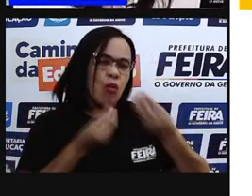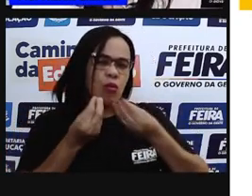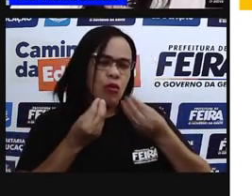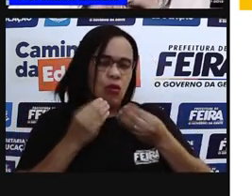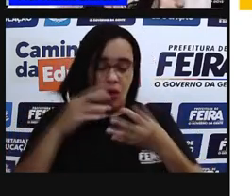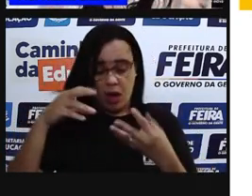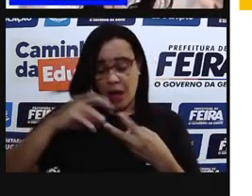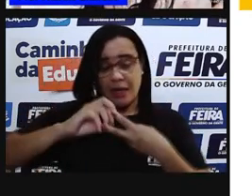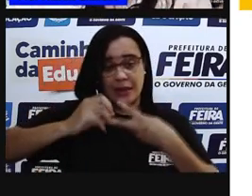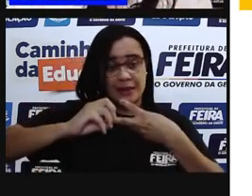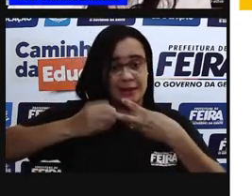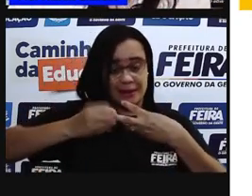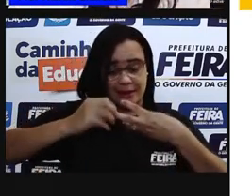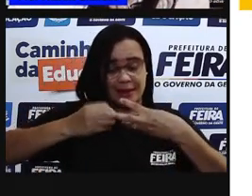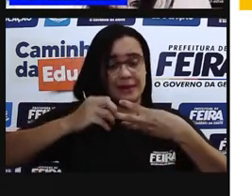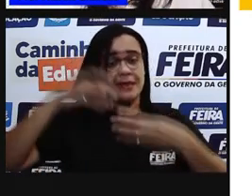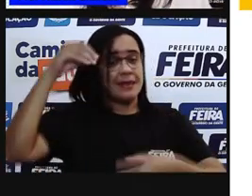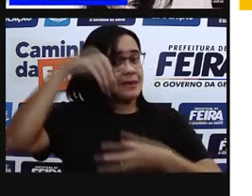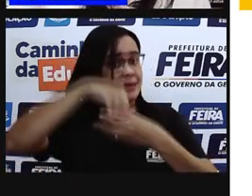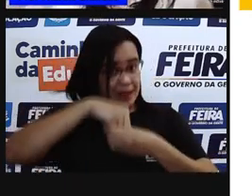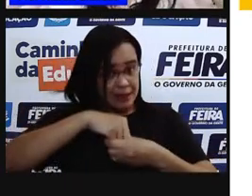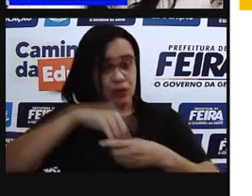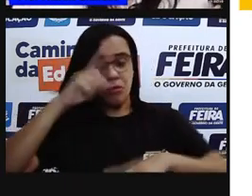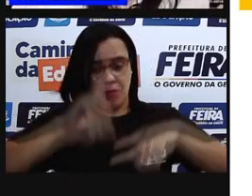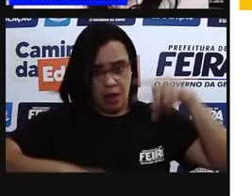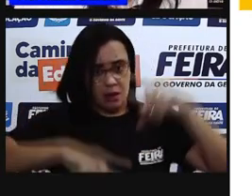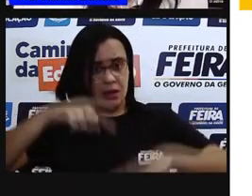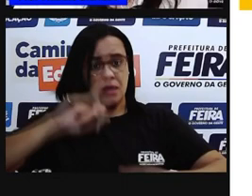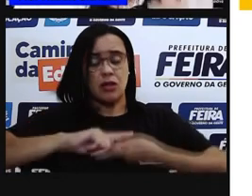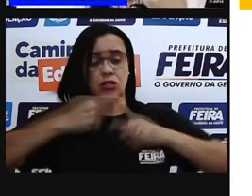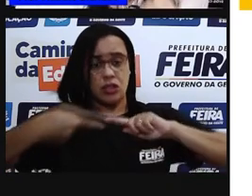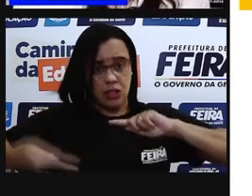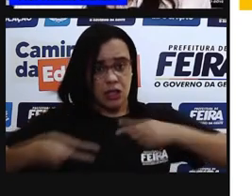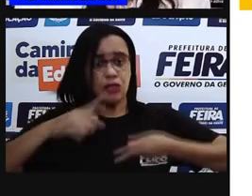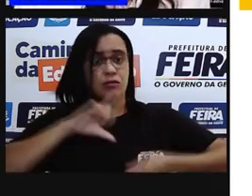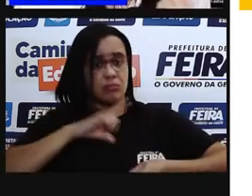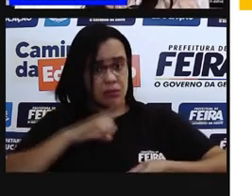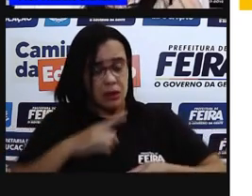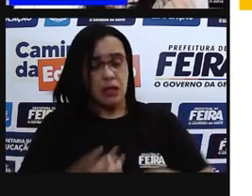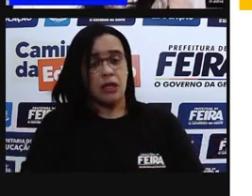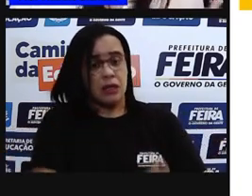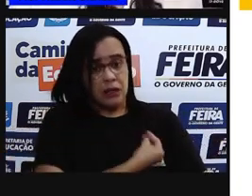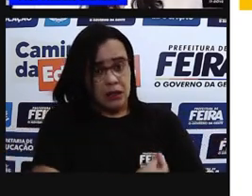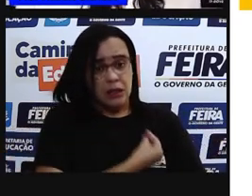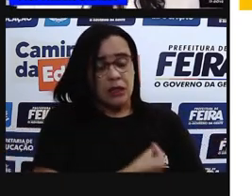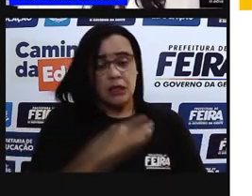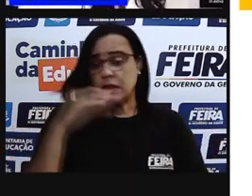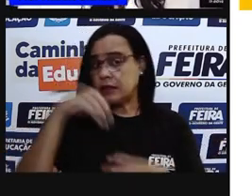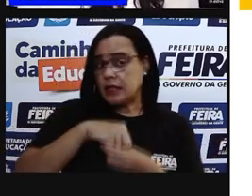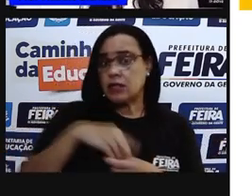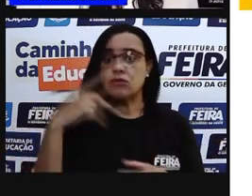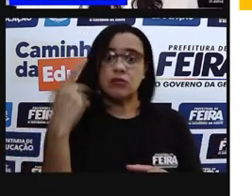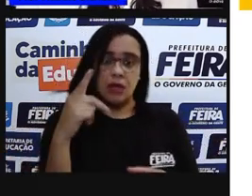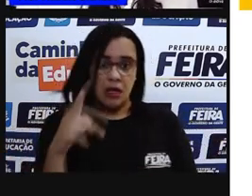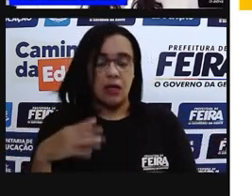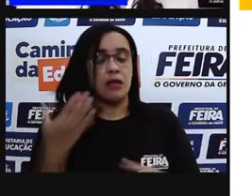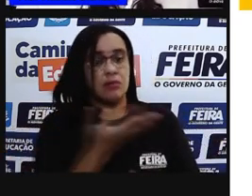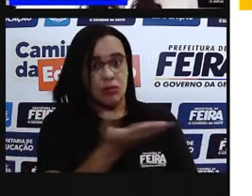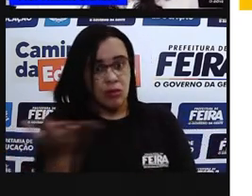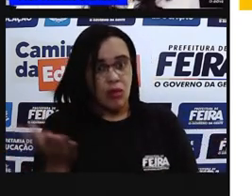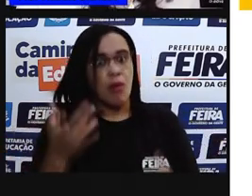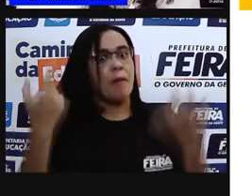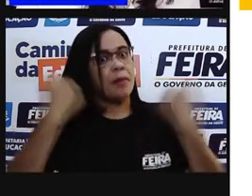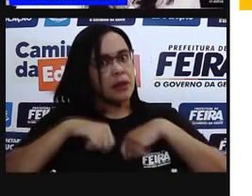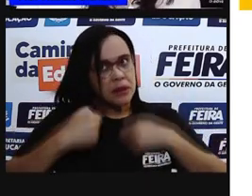célula. Porque se esse material genético, essas nossas heranças biológicas estão dentro delas, a gente precisa entender o que é